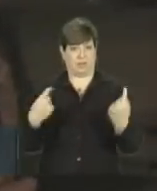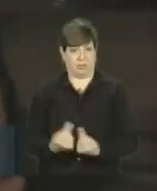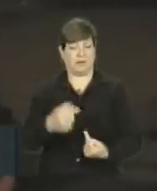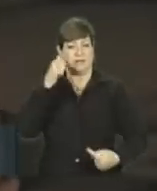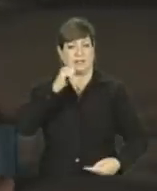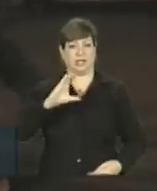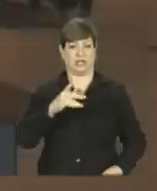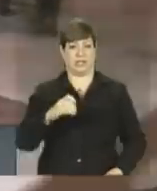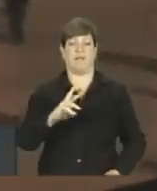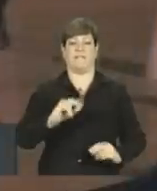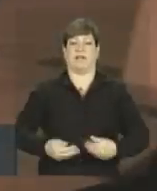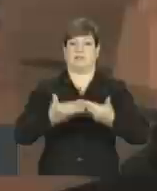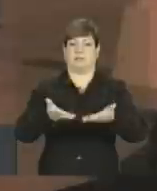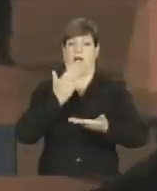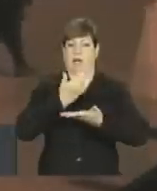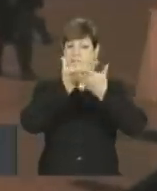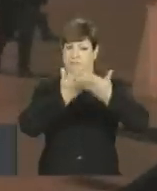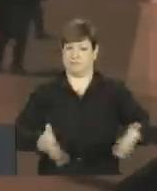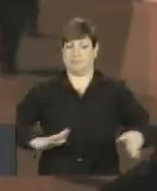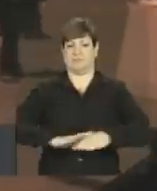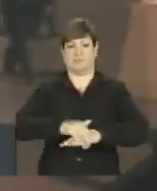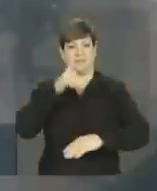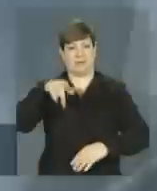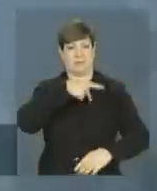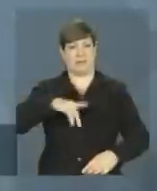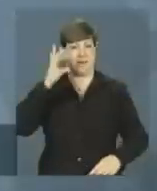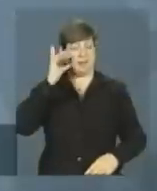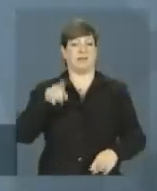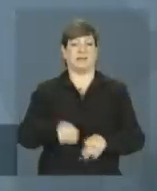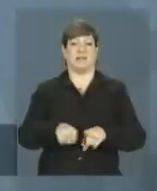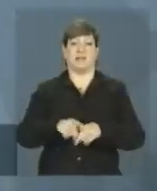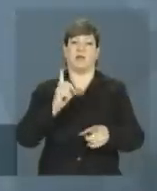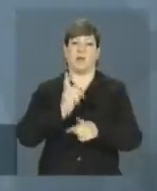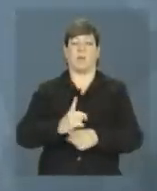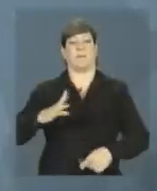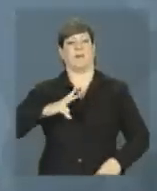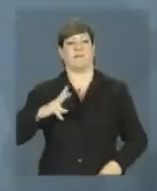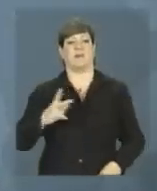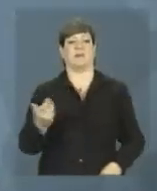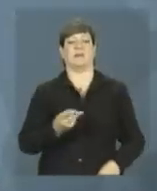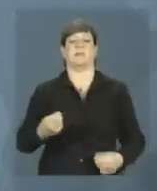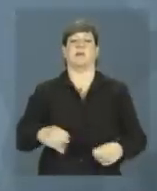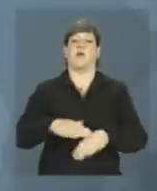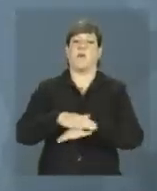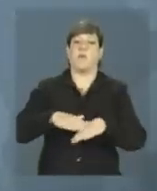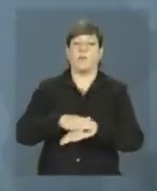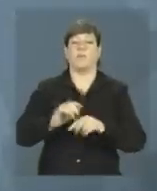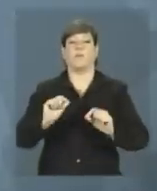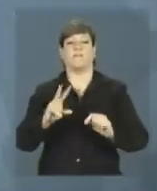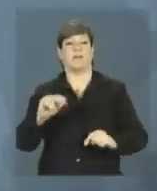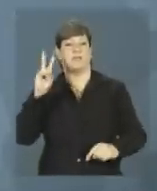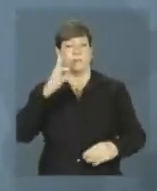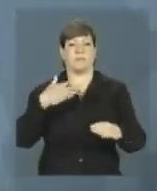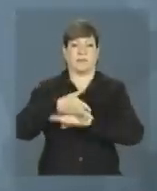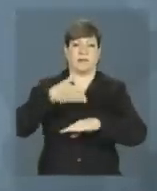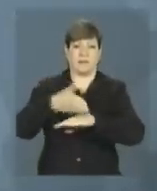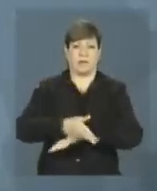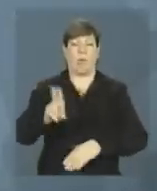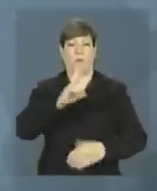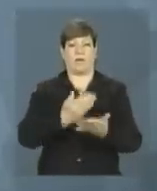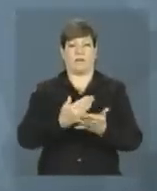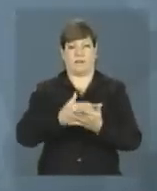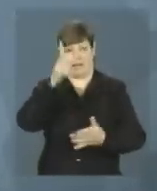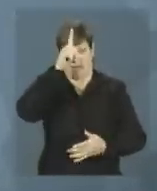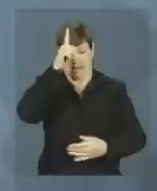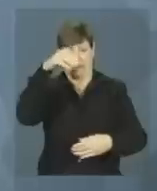oferecerá um jantar em homenagem à presidenta Dilma. Em encontro privado, elas devem discutir a participação das universidades alemães no